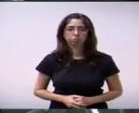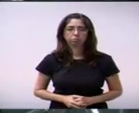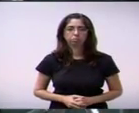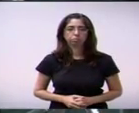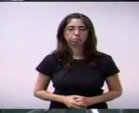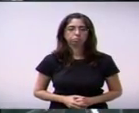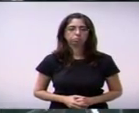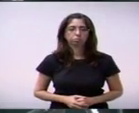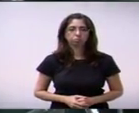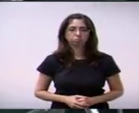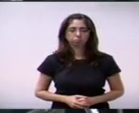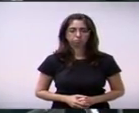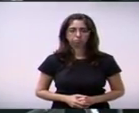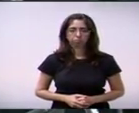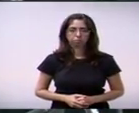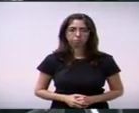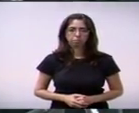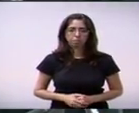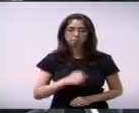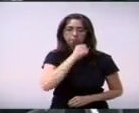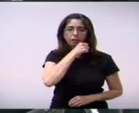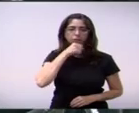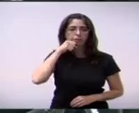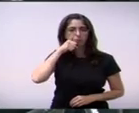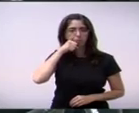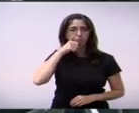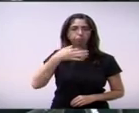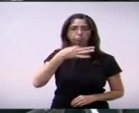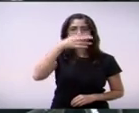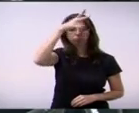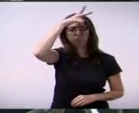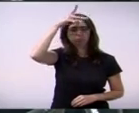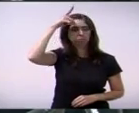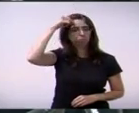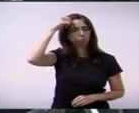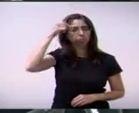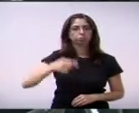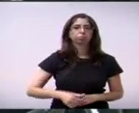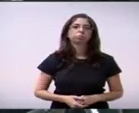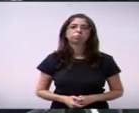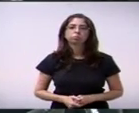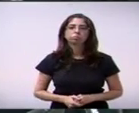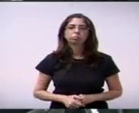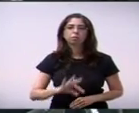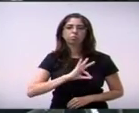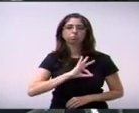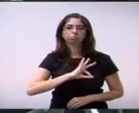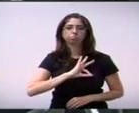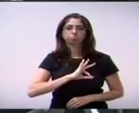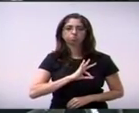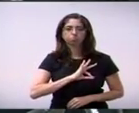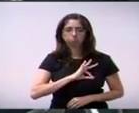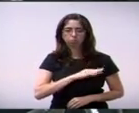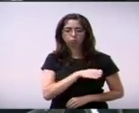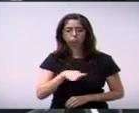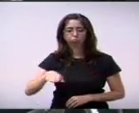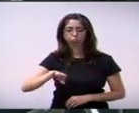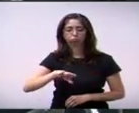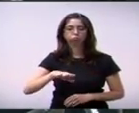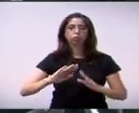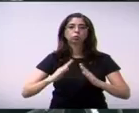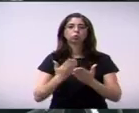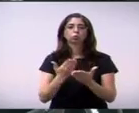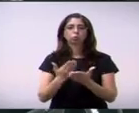198 do vereador Sandro Caprino sugere ao executivo o policiamento ou ronda escolar